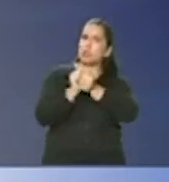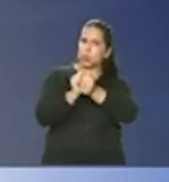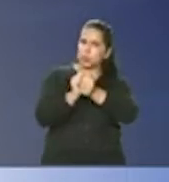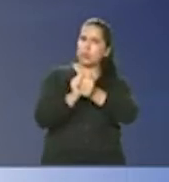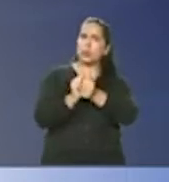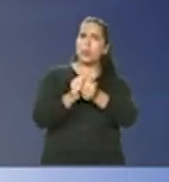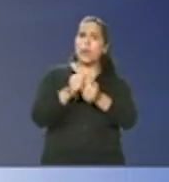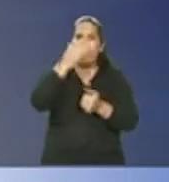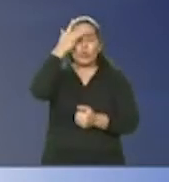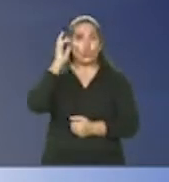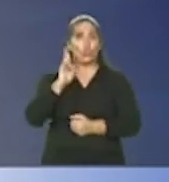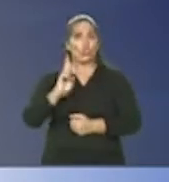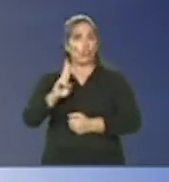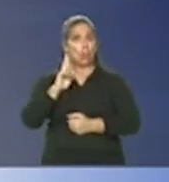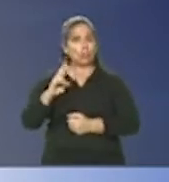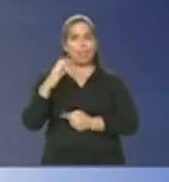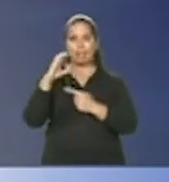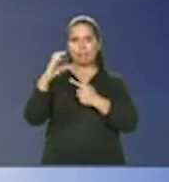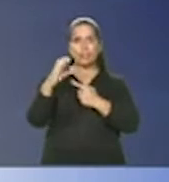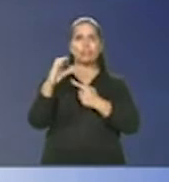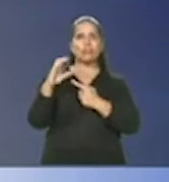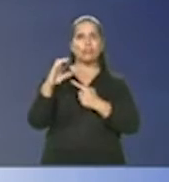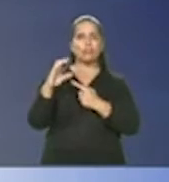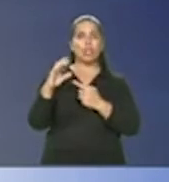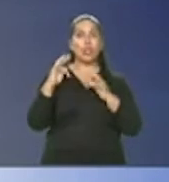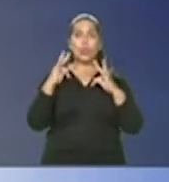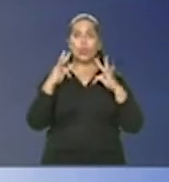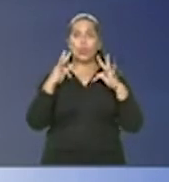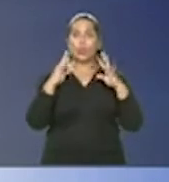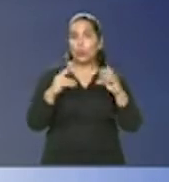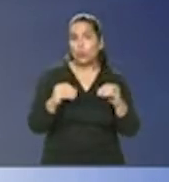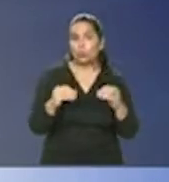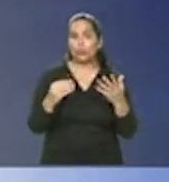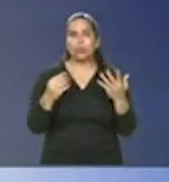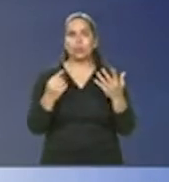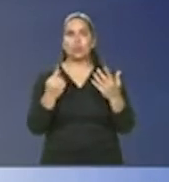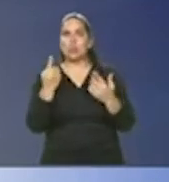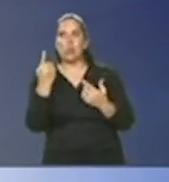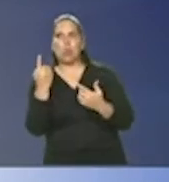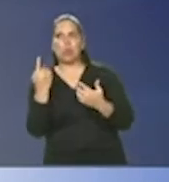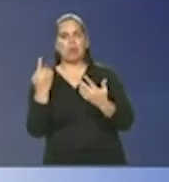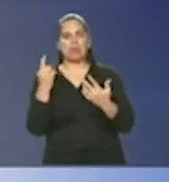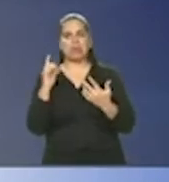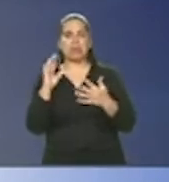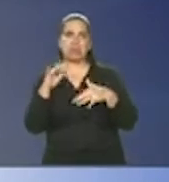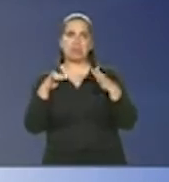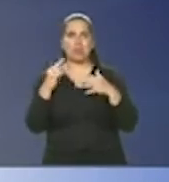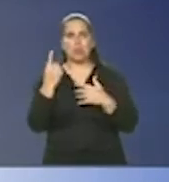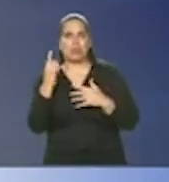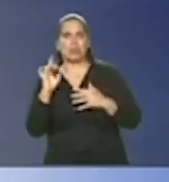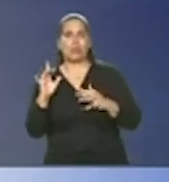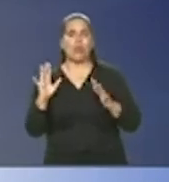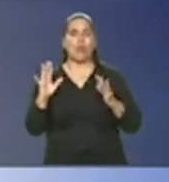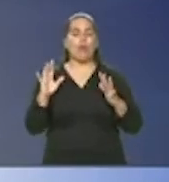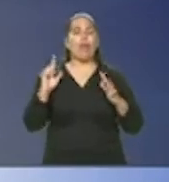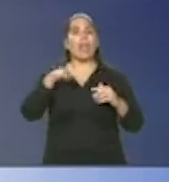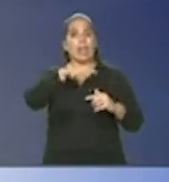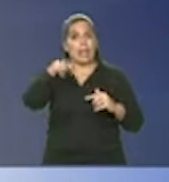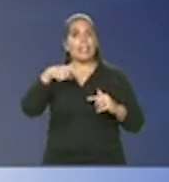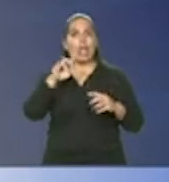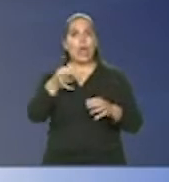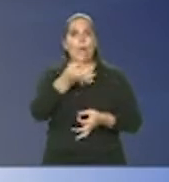medicina e todos, talvez ali uma exceção, são da